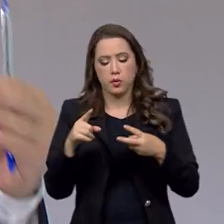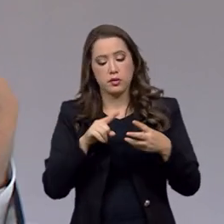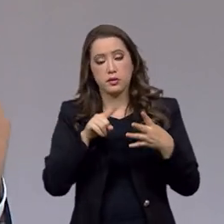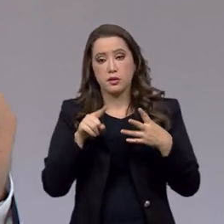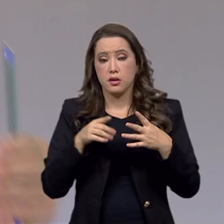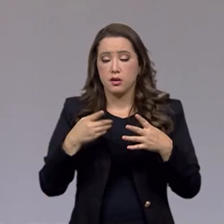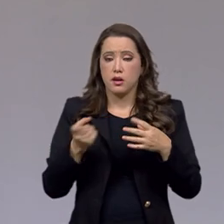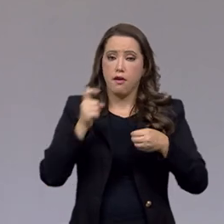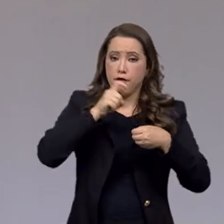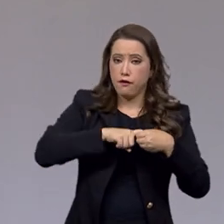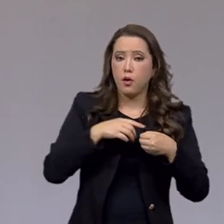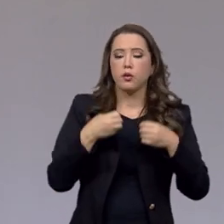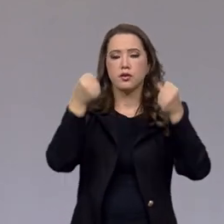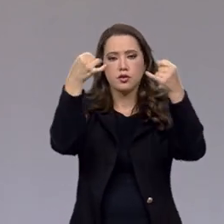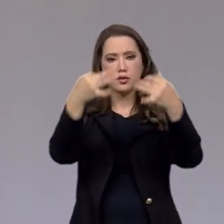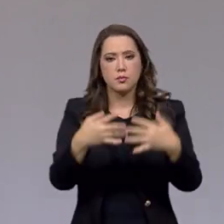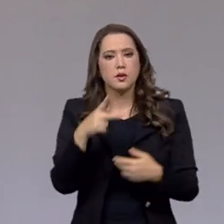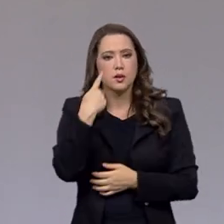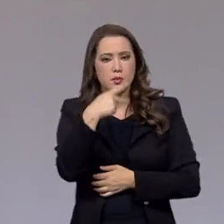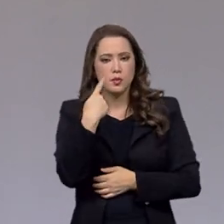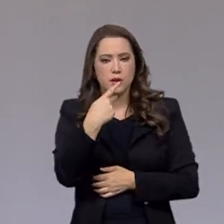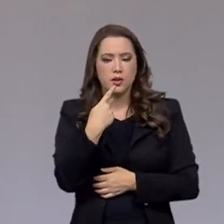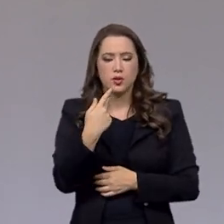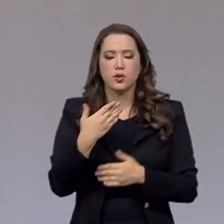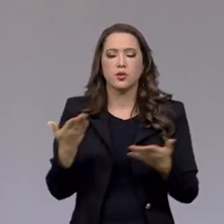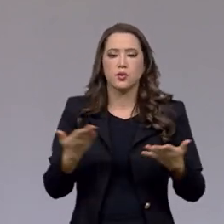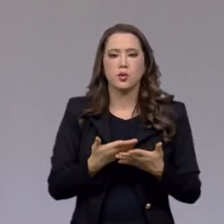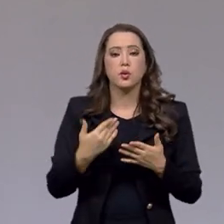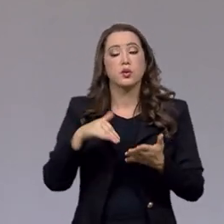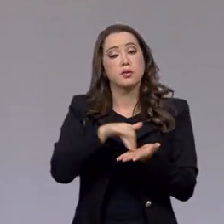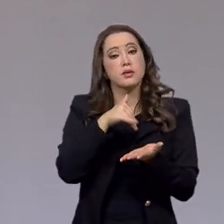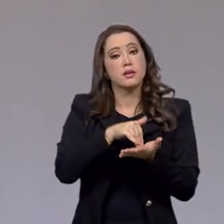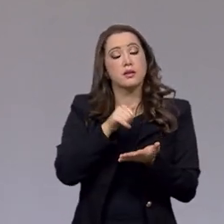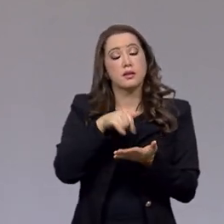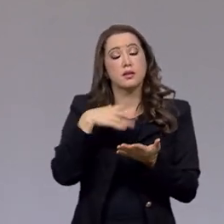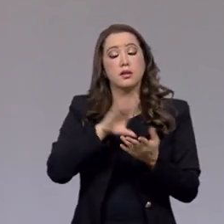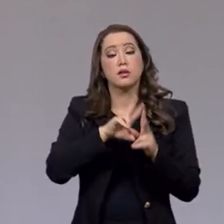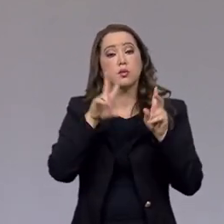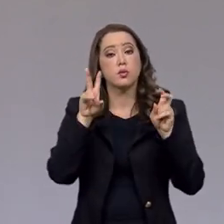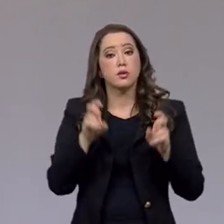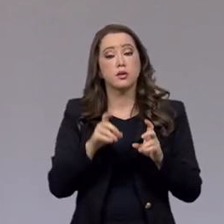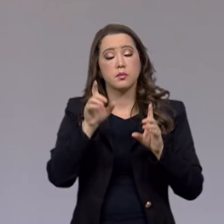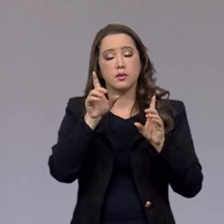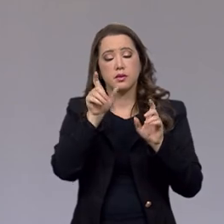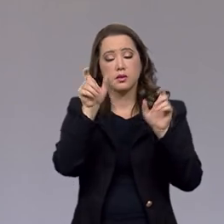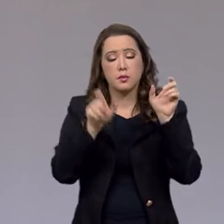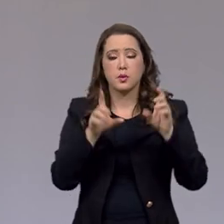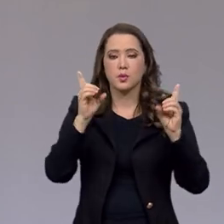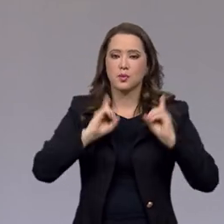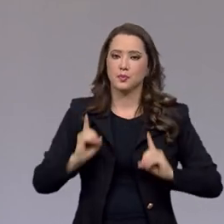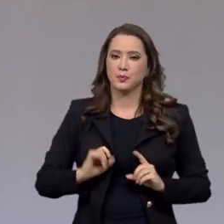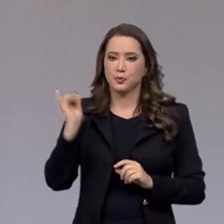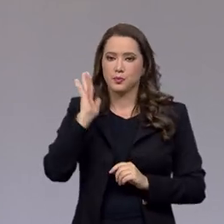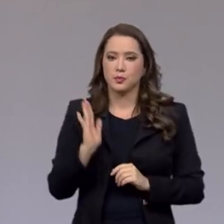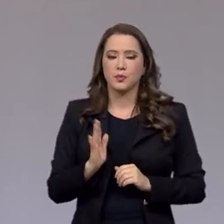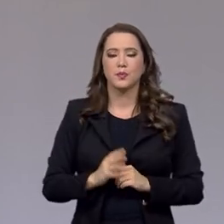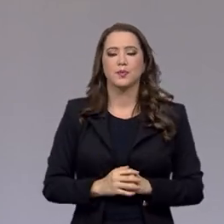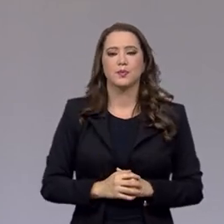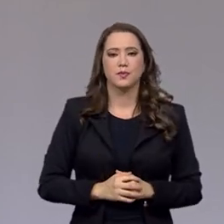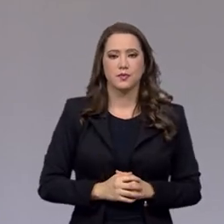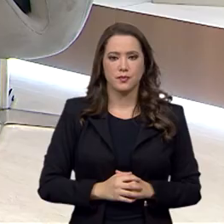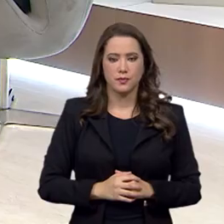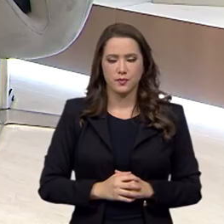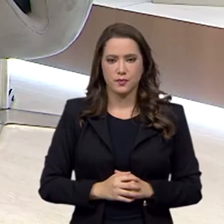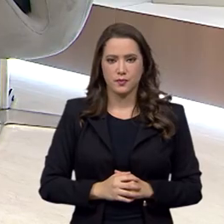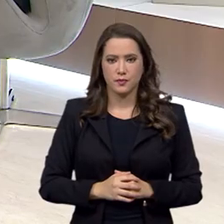retoma as políticas públicas colocadas em prática pela secretaria no âmbito das pessoas com deficiência no Brasil. Voltamos em instante,